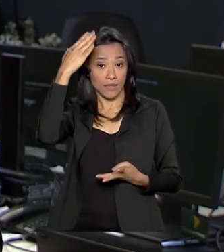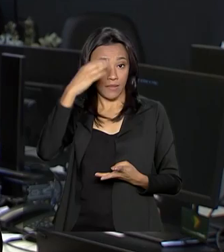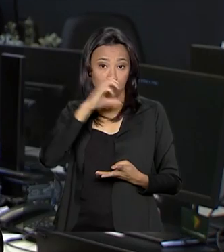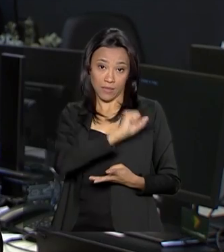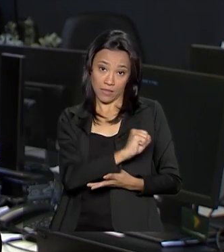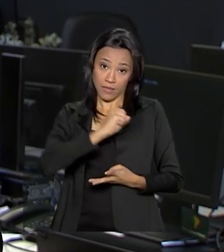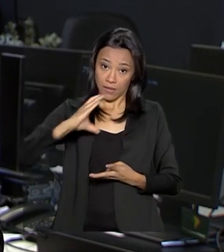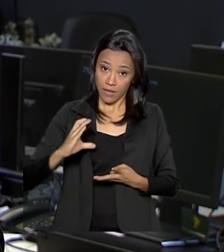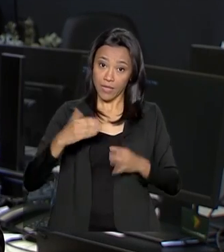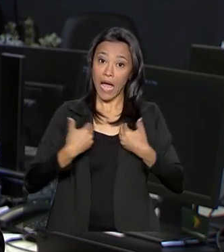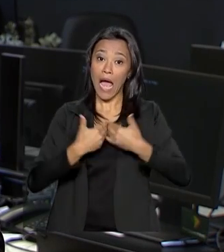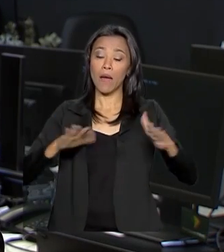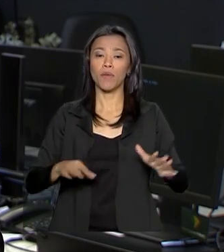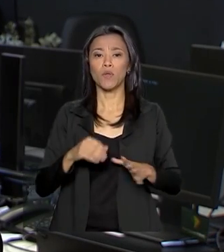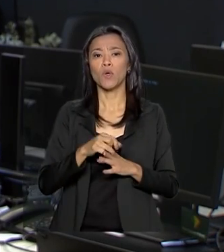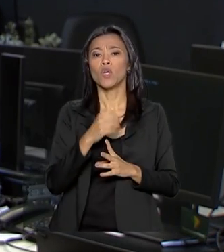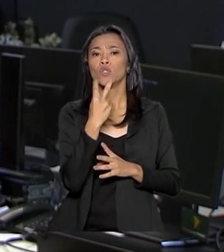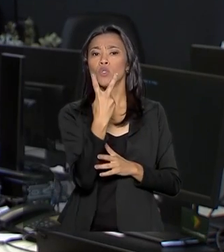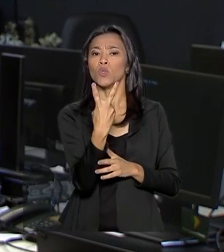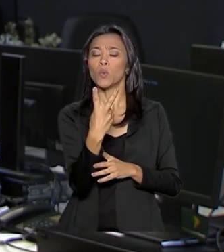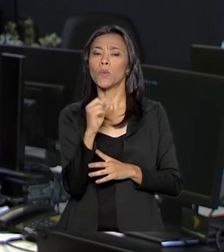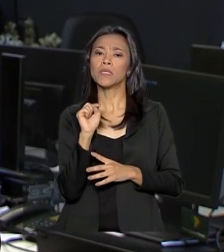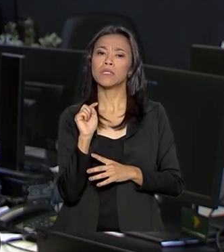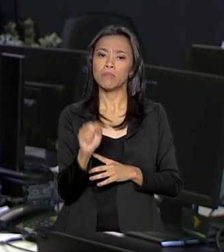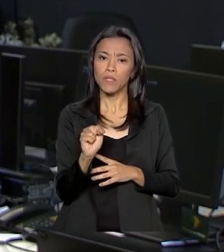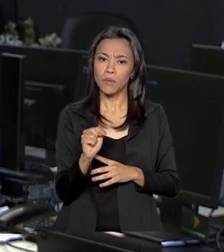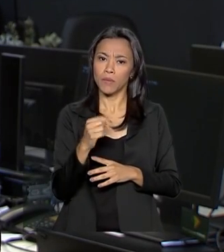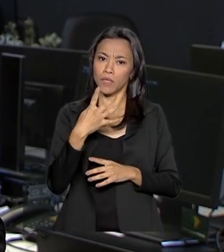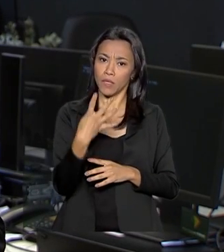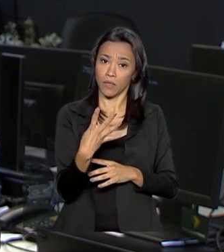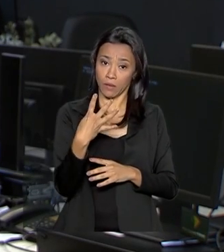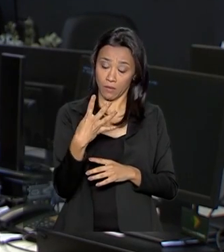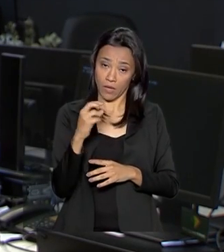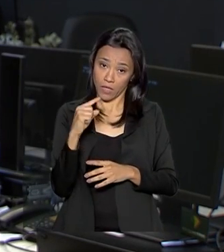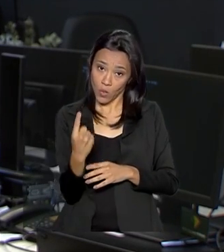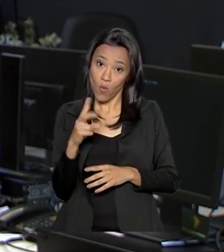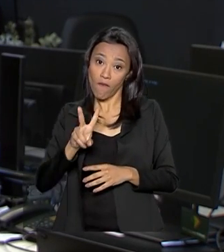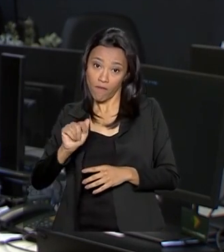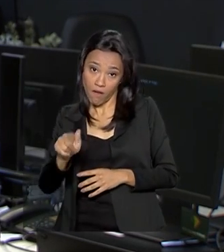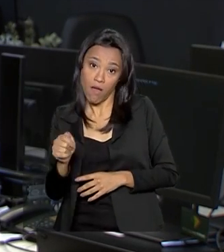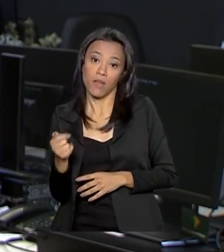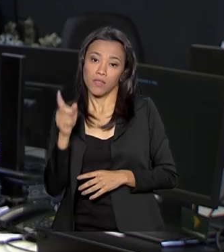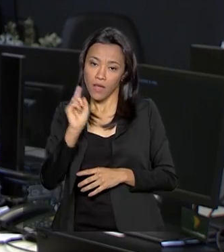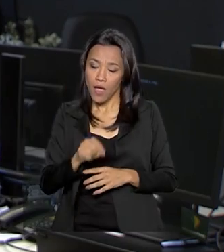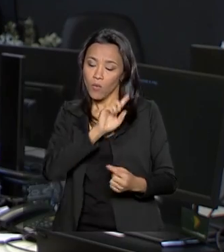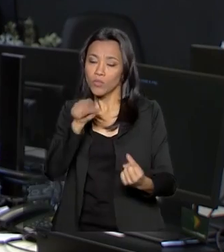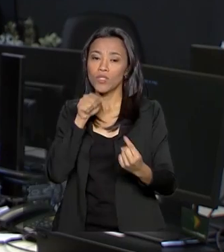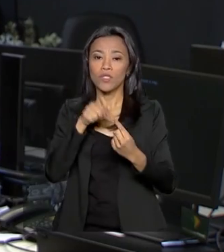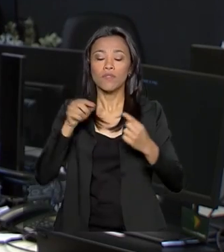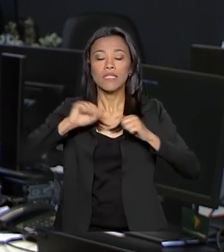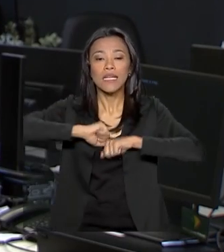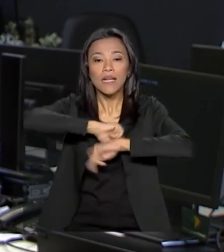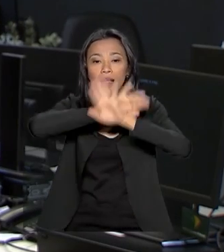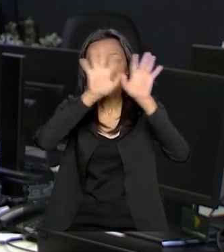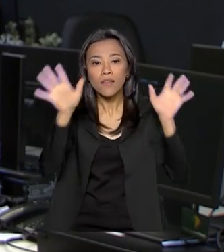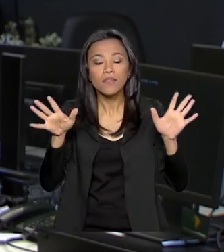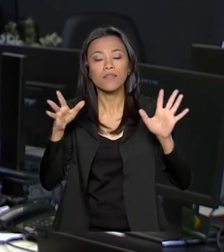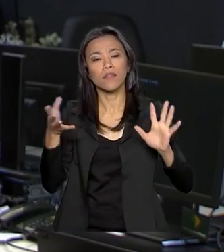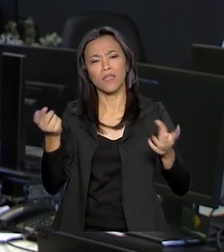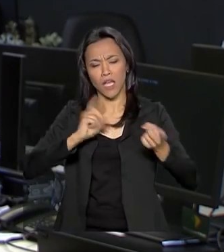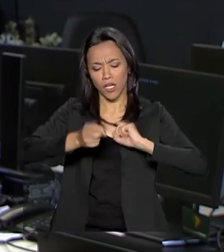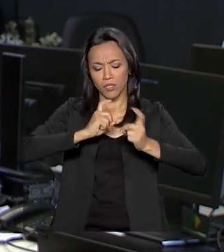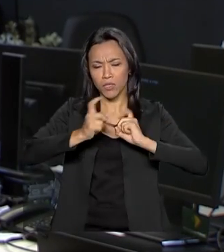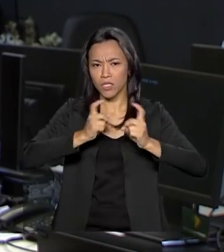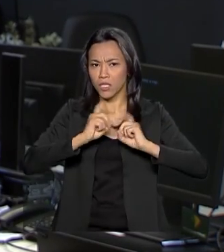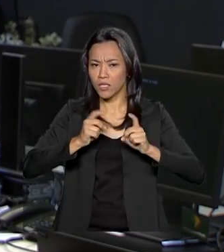.841 vagas no sistema prisional. A ação faz parte do compromisso com a transparência e com a eficiência na gestão